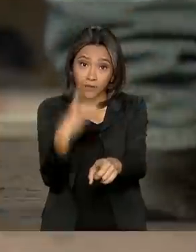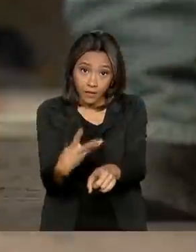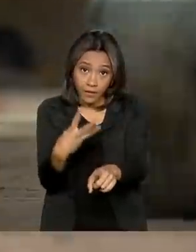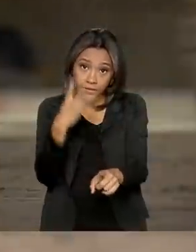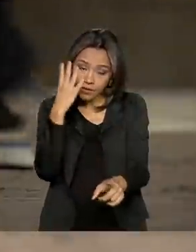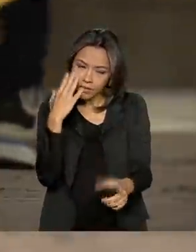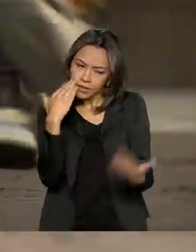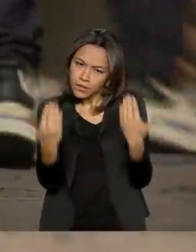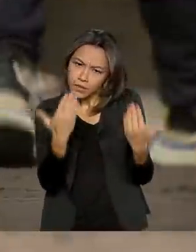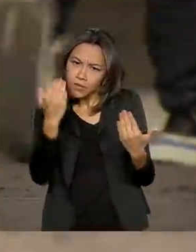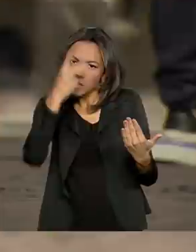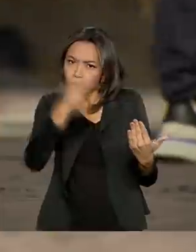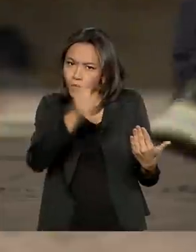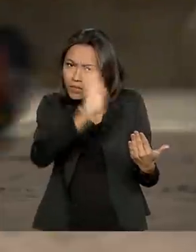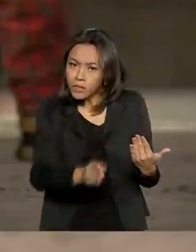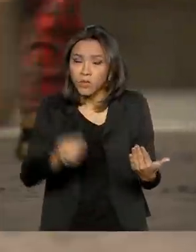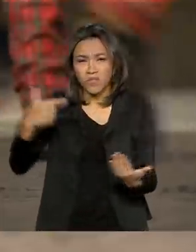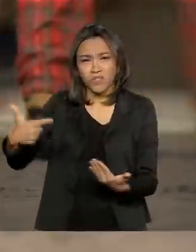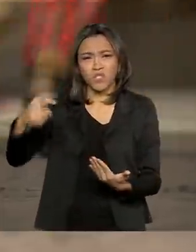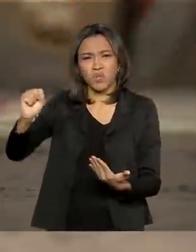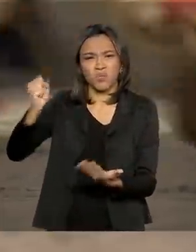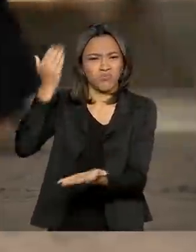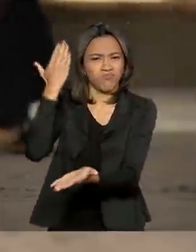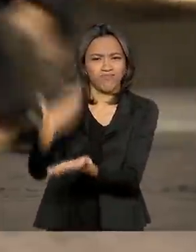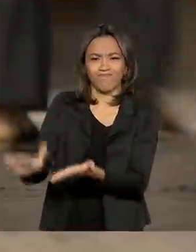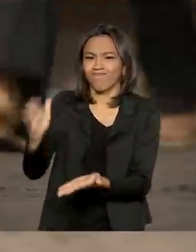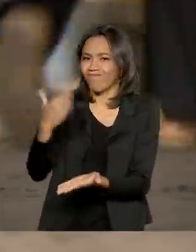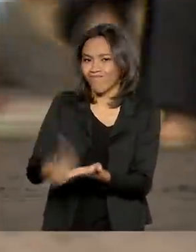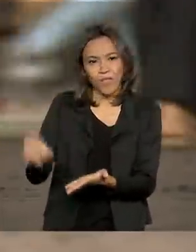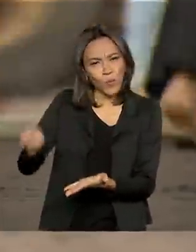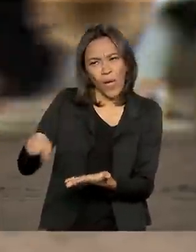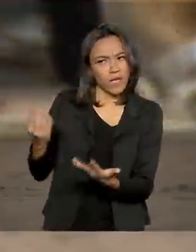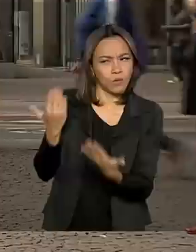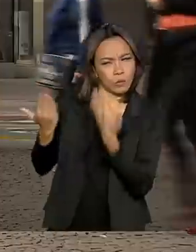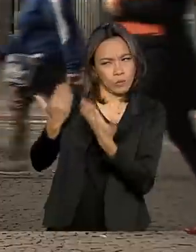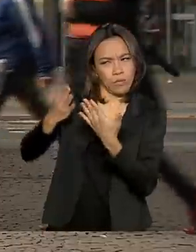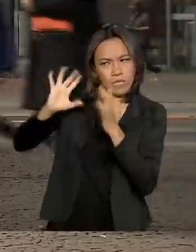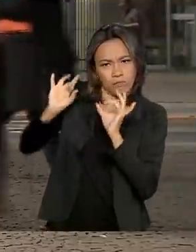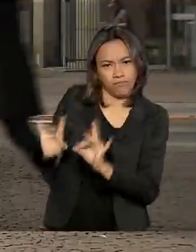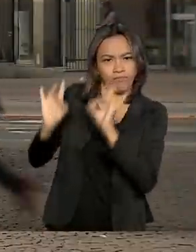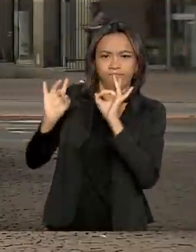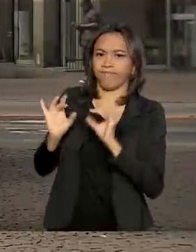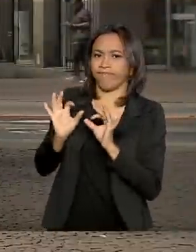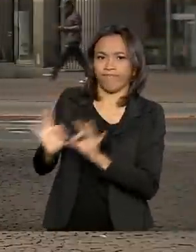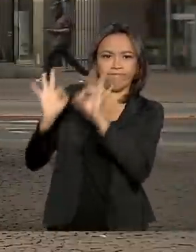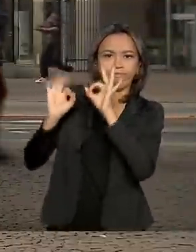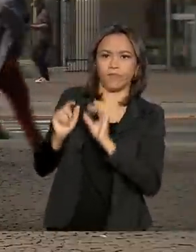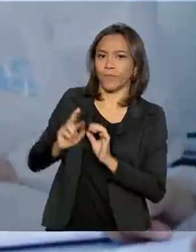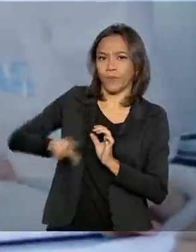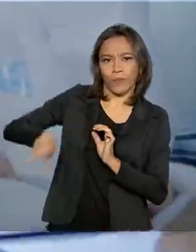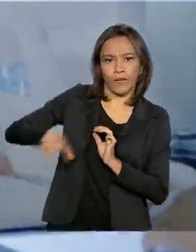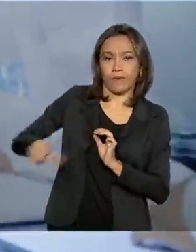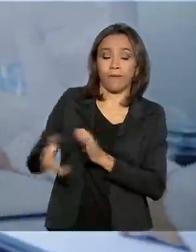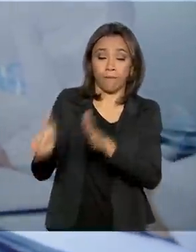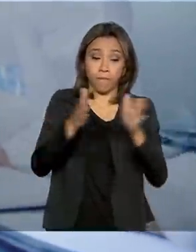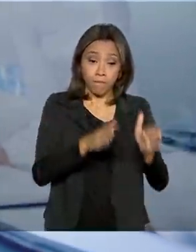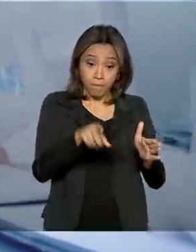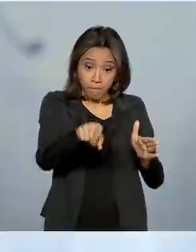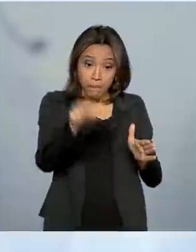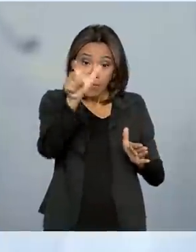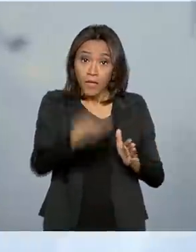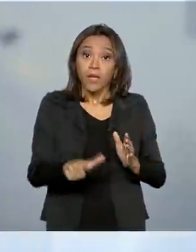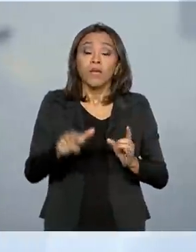Brasil e 28 excluídos, porque não configuraram suspeita de fato. Seis casos descartados. E o Instituto